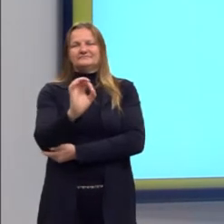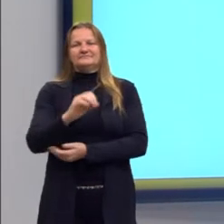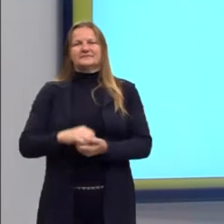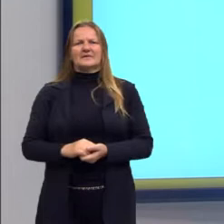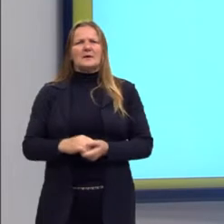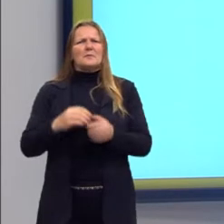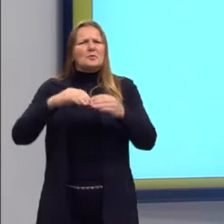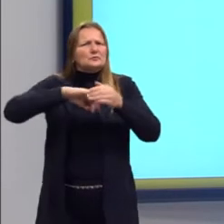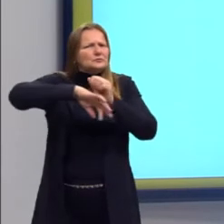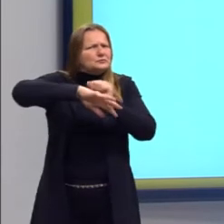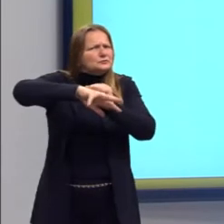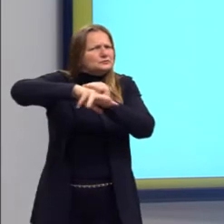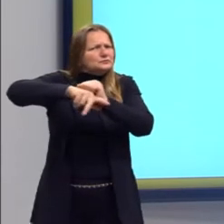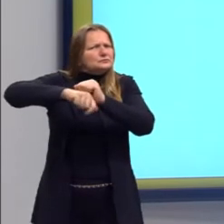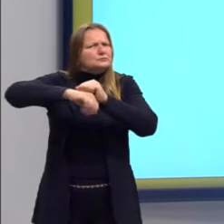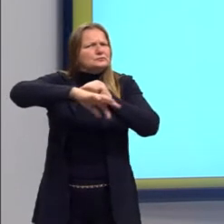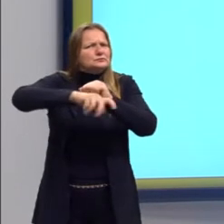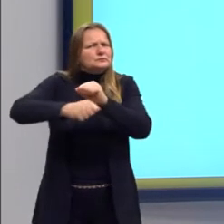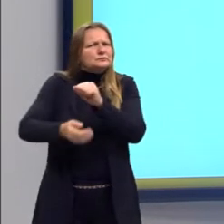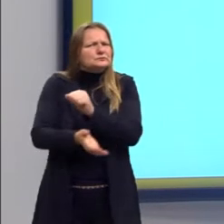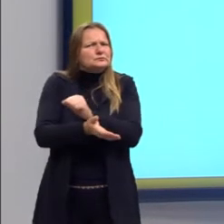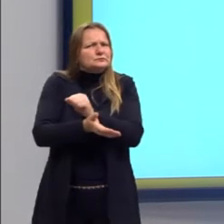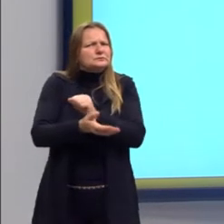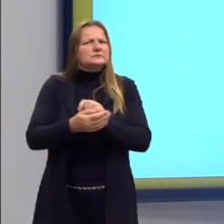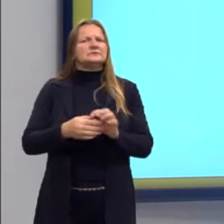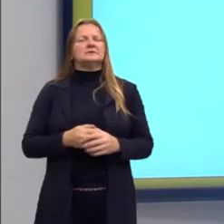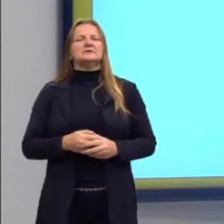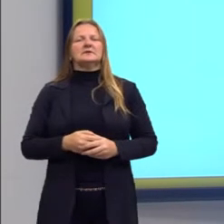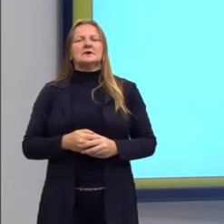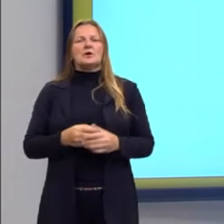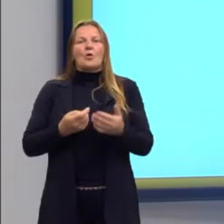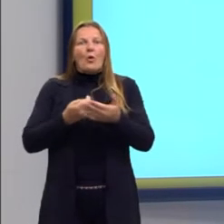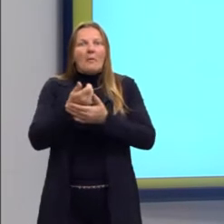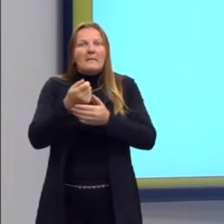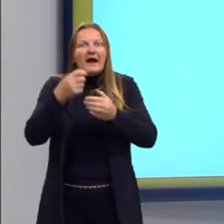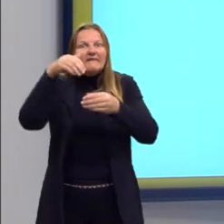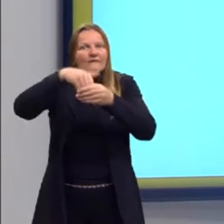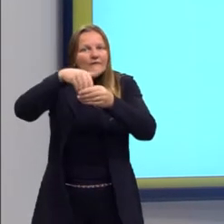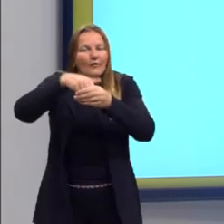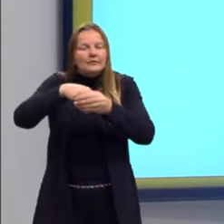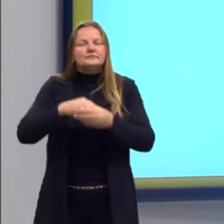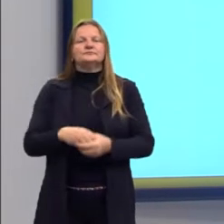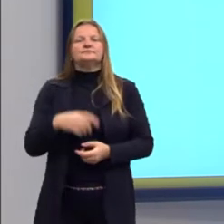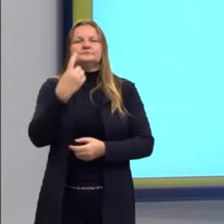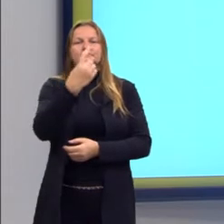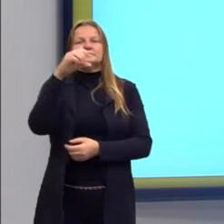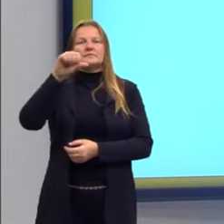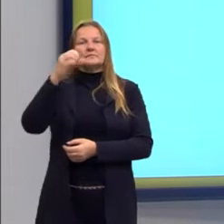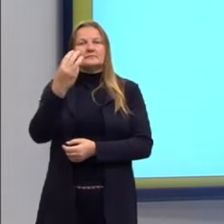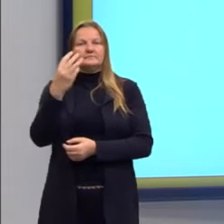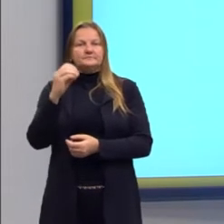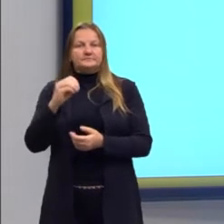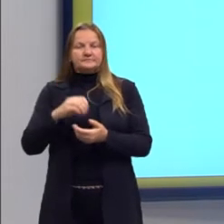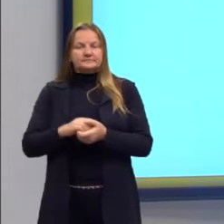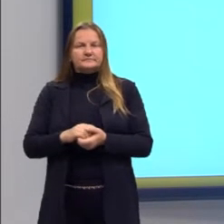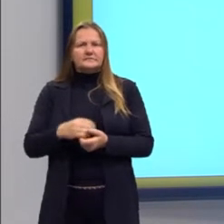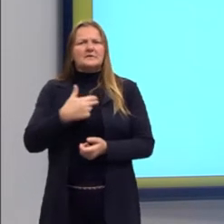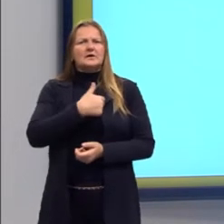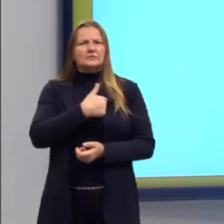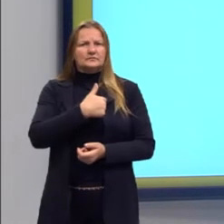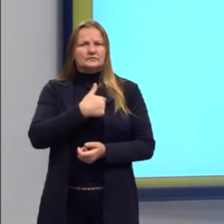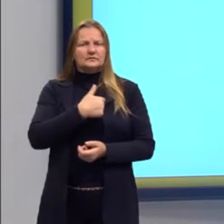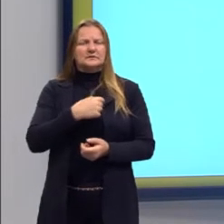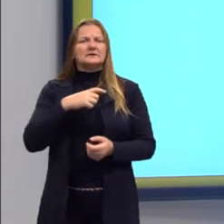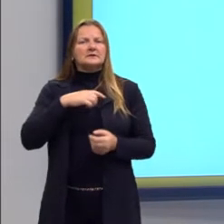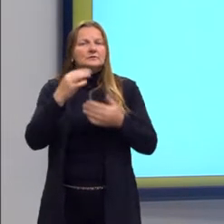fraudes, com muita compra de voto. Então, 1930 já não é uma eleição muito democrática e Getúlio Vargas